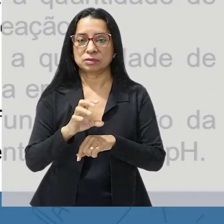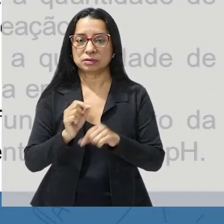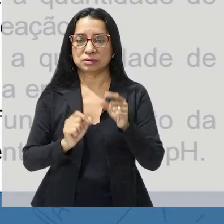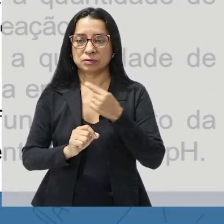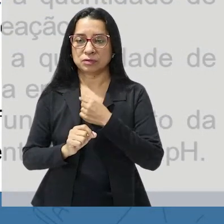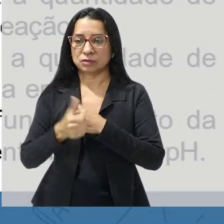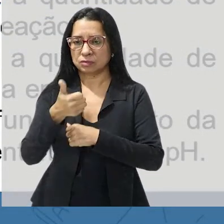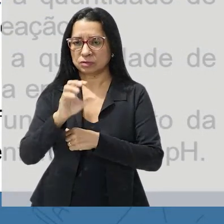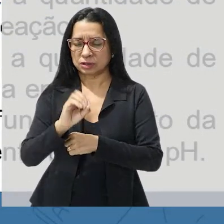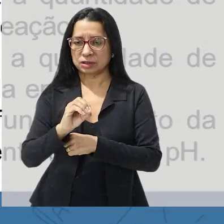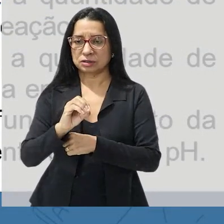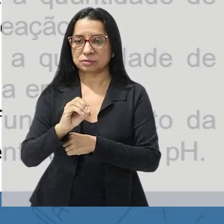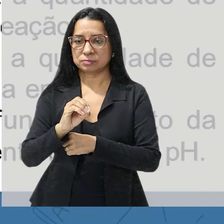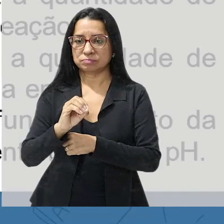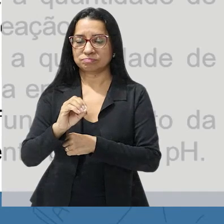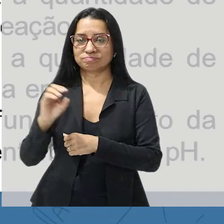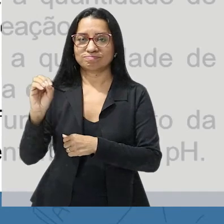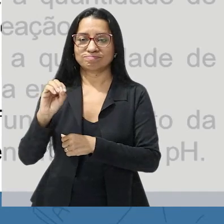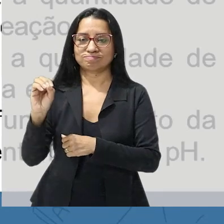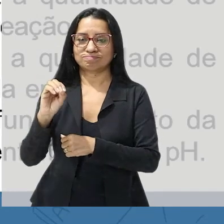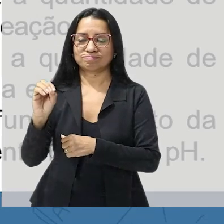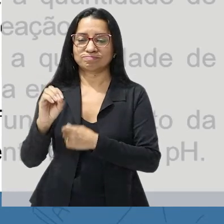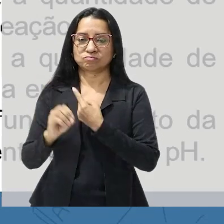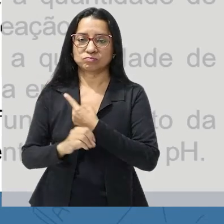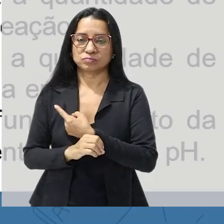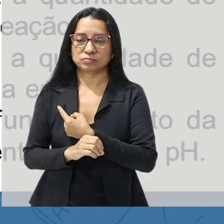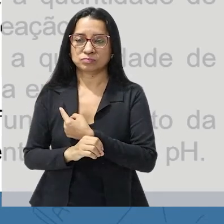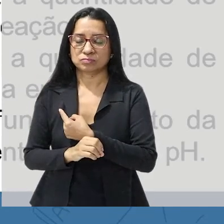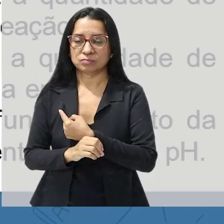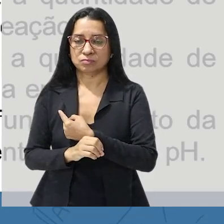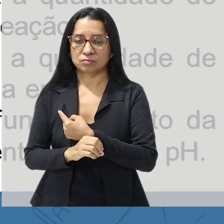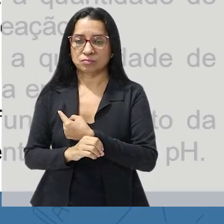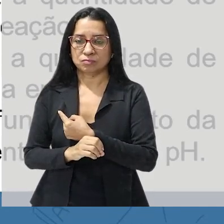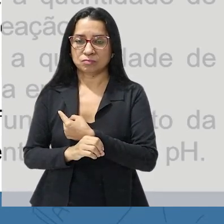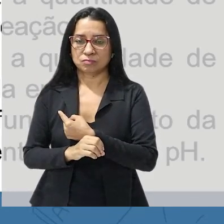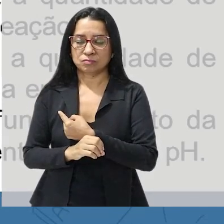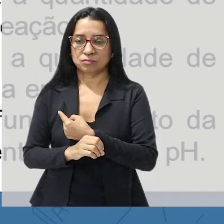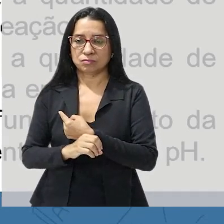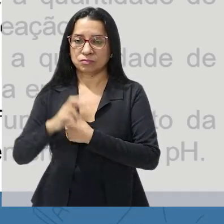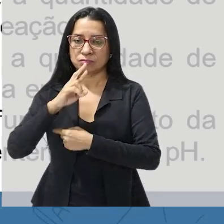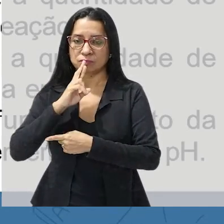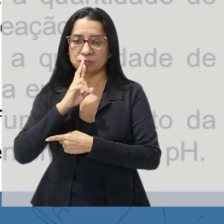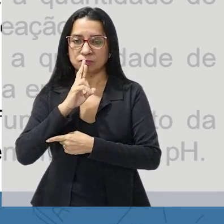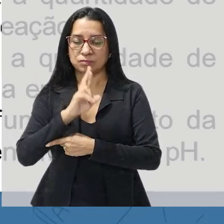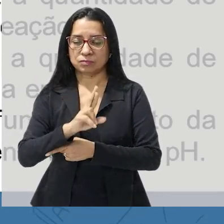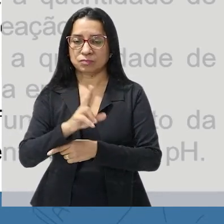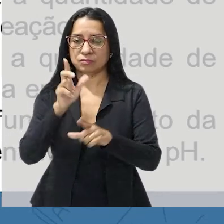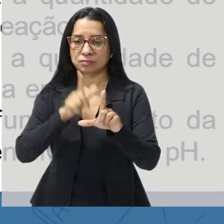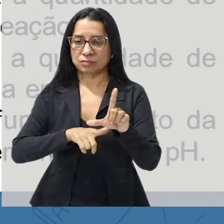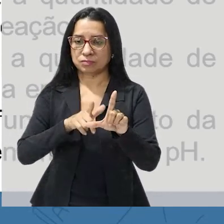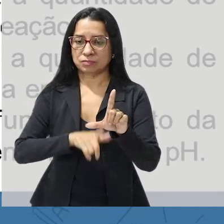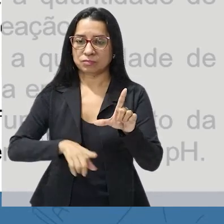temperatura de 10 graus tá a resposta pessoal vai ser a letra D por que